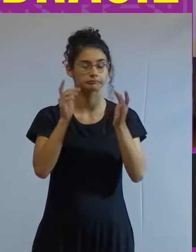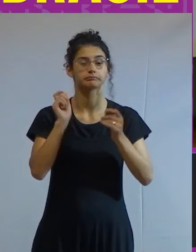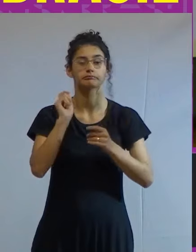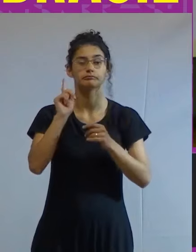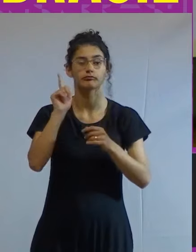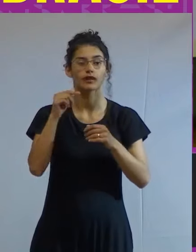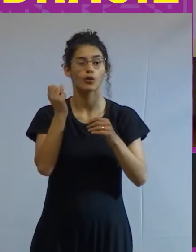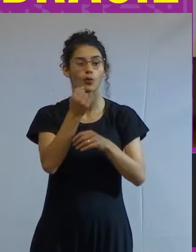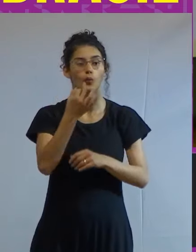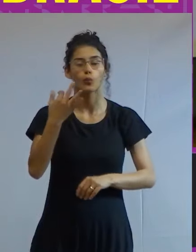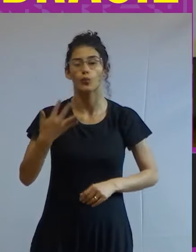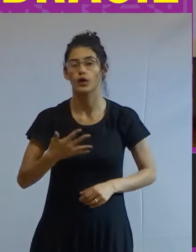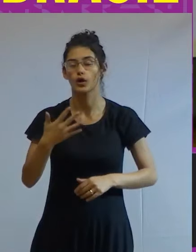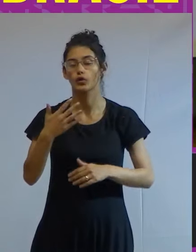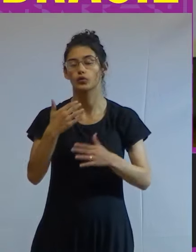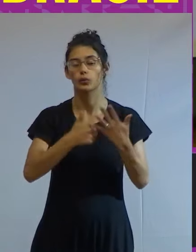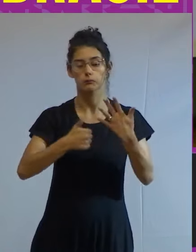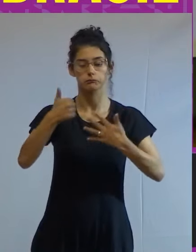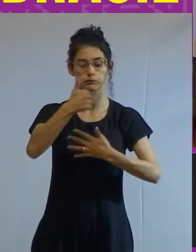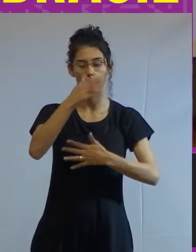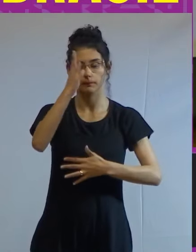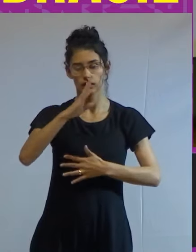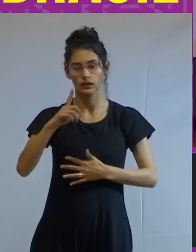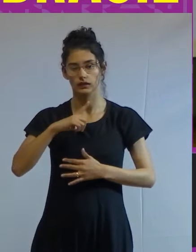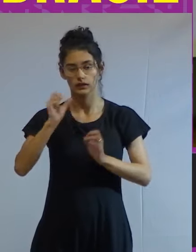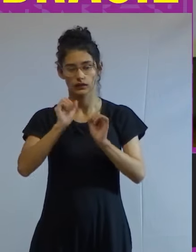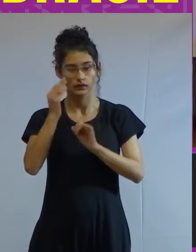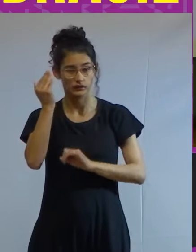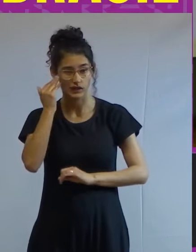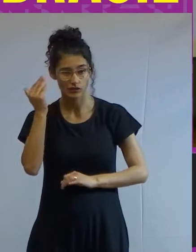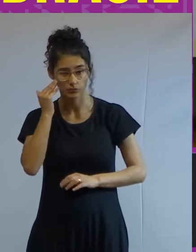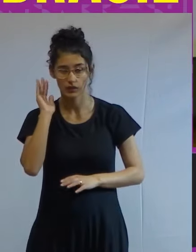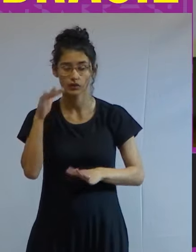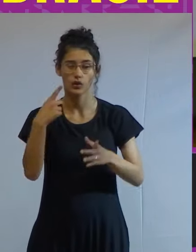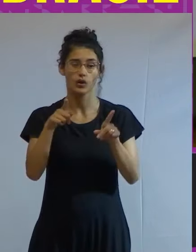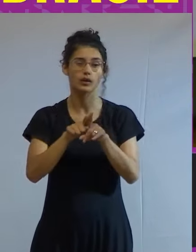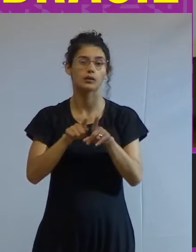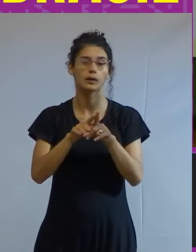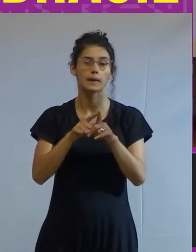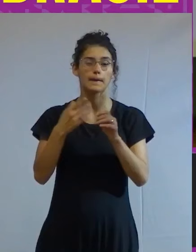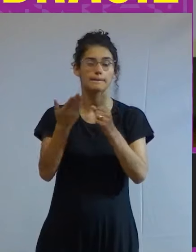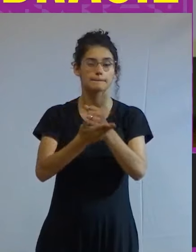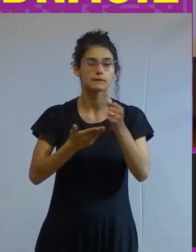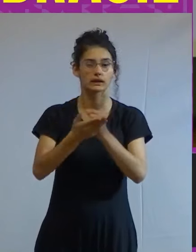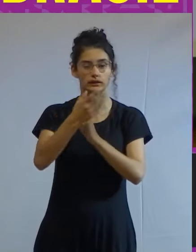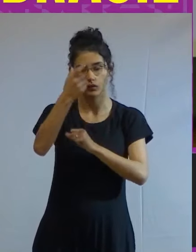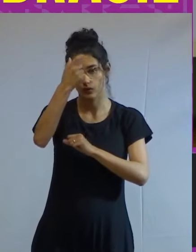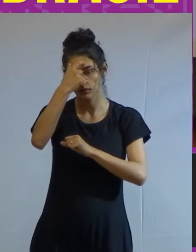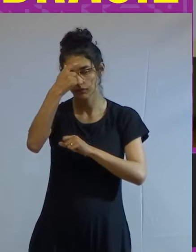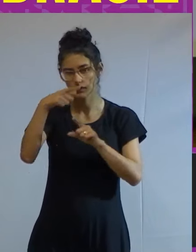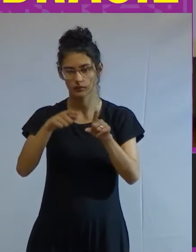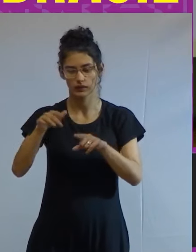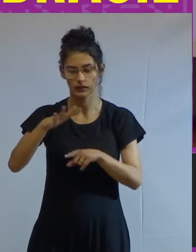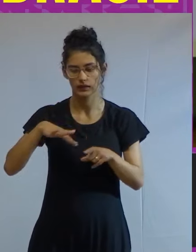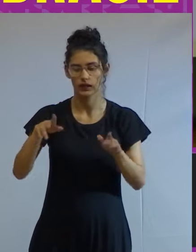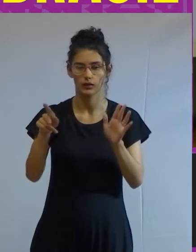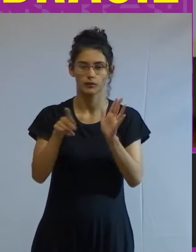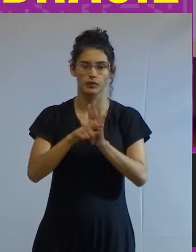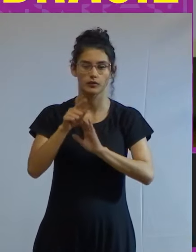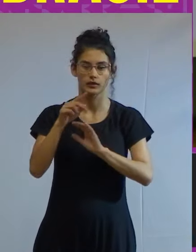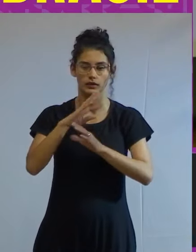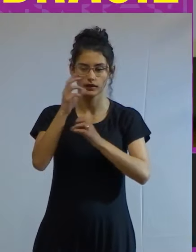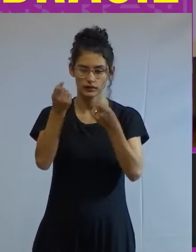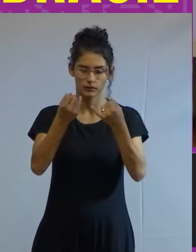o quanto a elite brasileira tem isso claro e qual é a extensão dessa consciência nessa parte da elite que você está